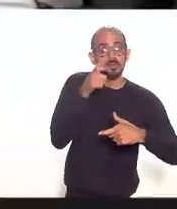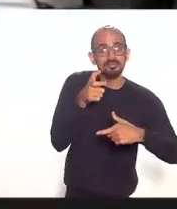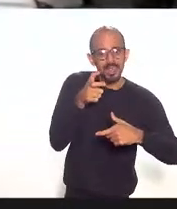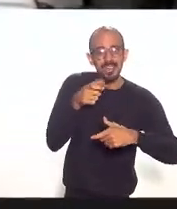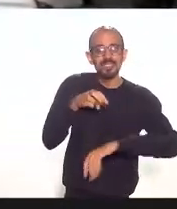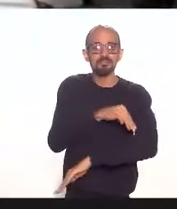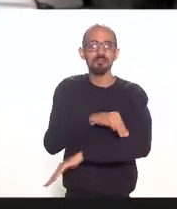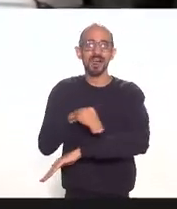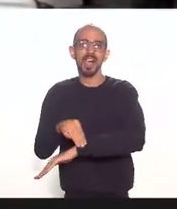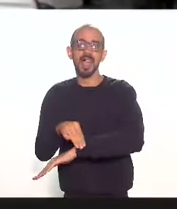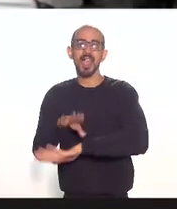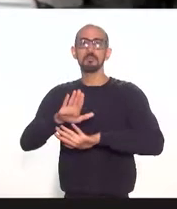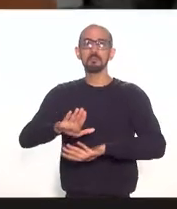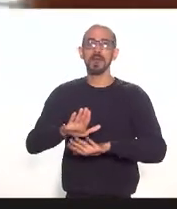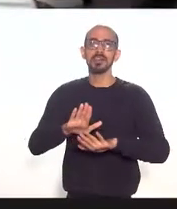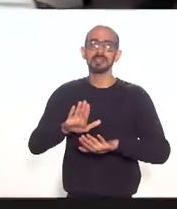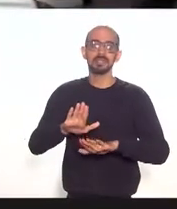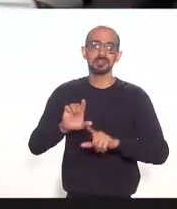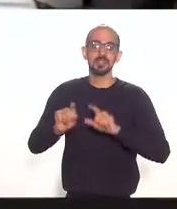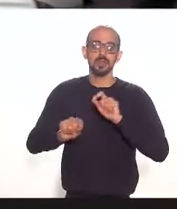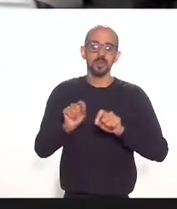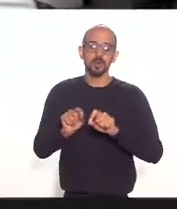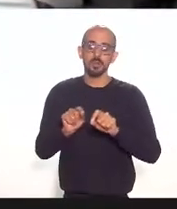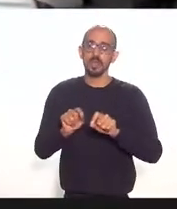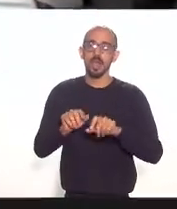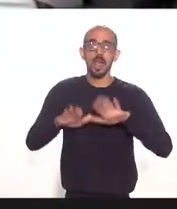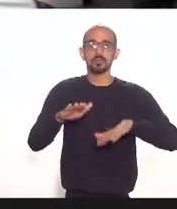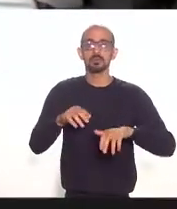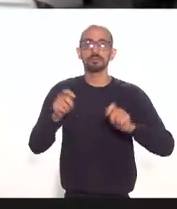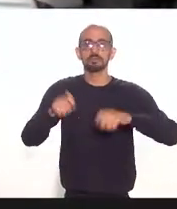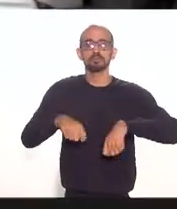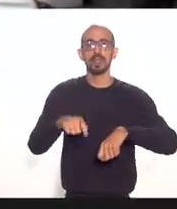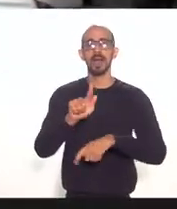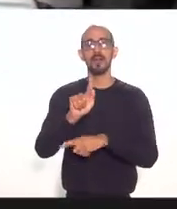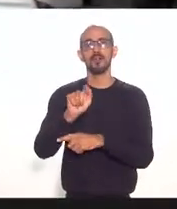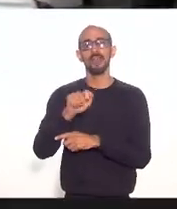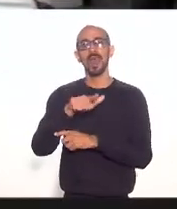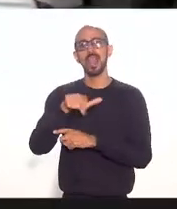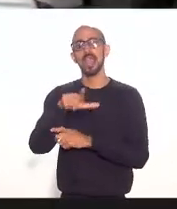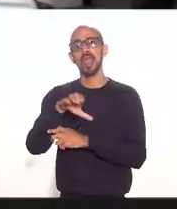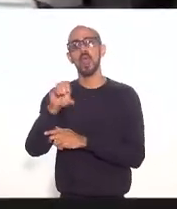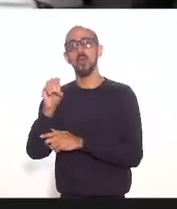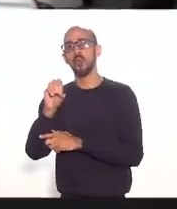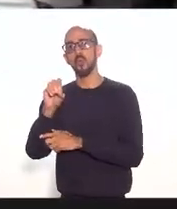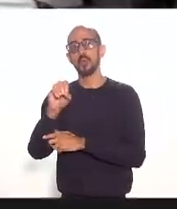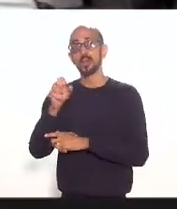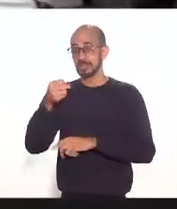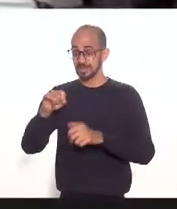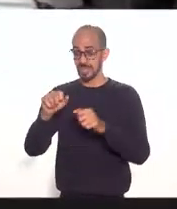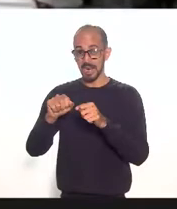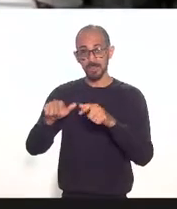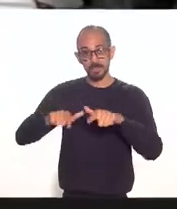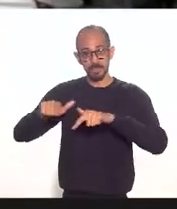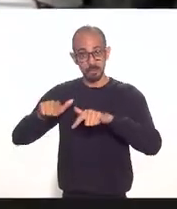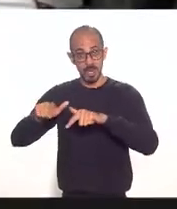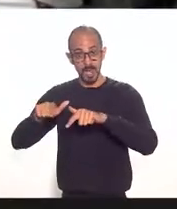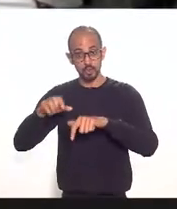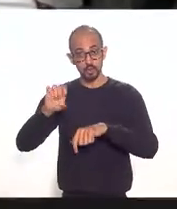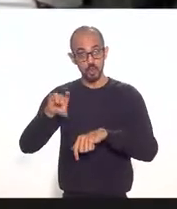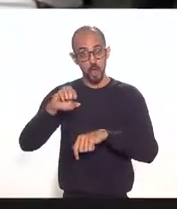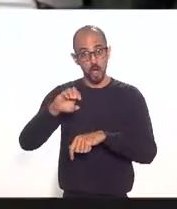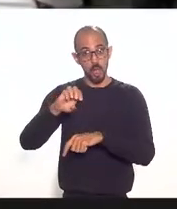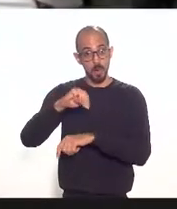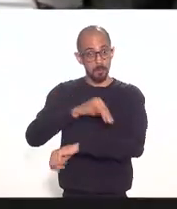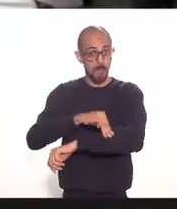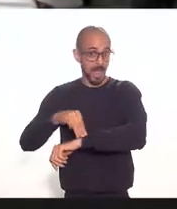necessariamente uma operação robusta para operar no Galeão e isso quer dizer se ela operar só em Macaé ou só em Campos ela não vai